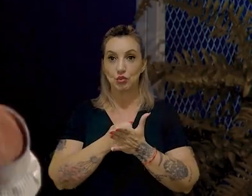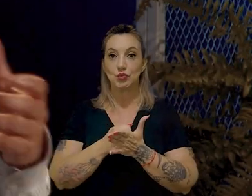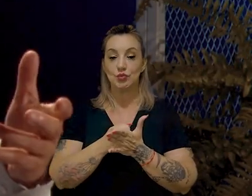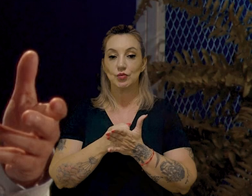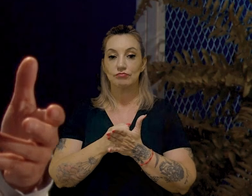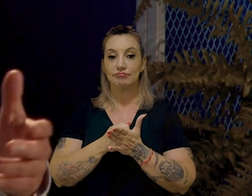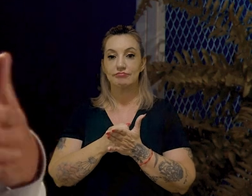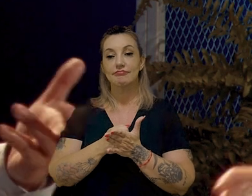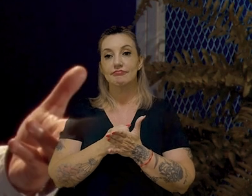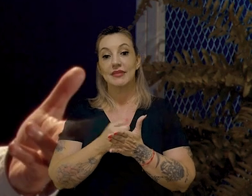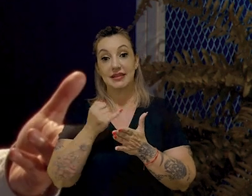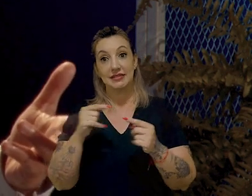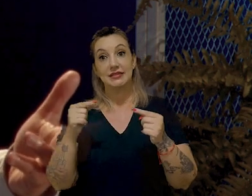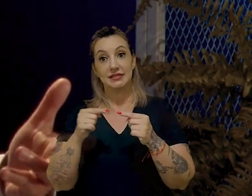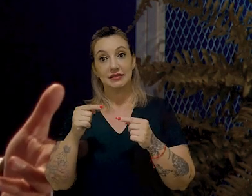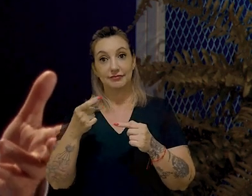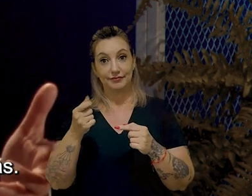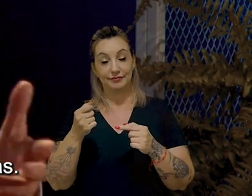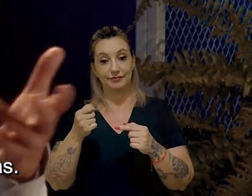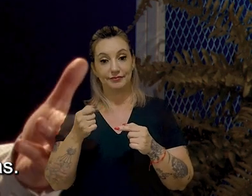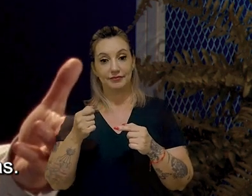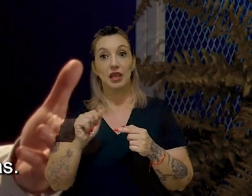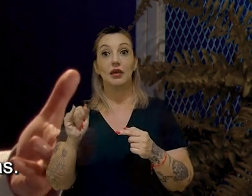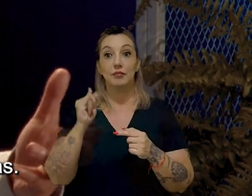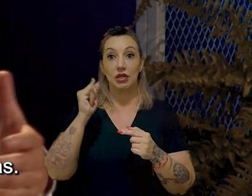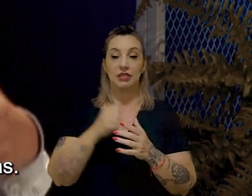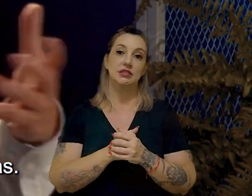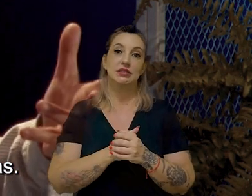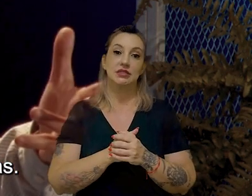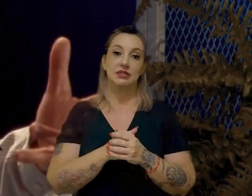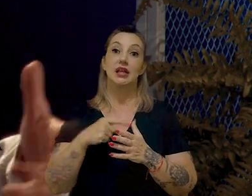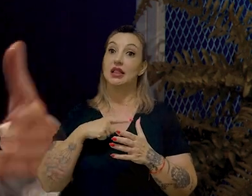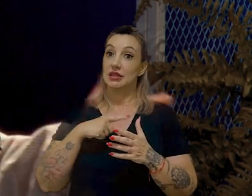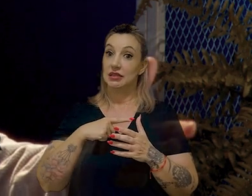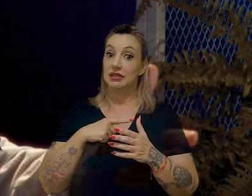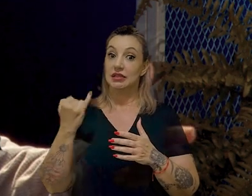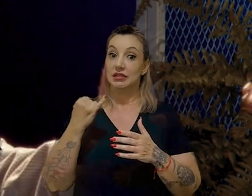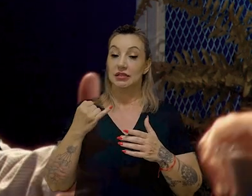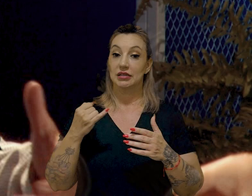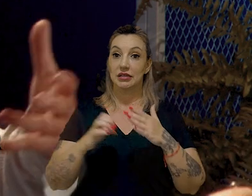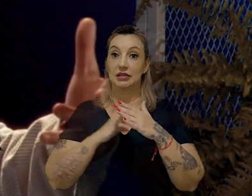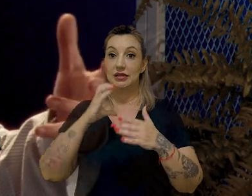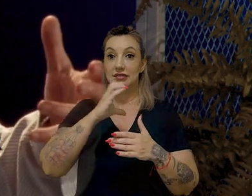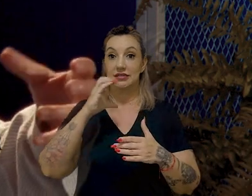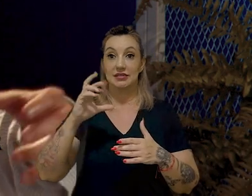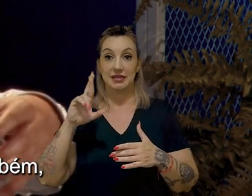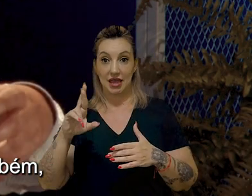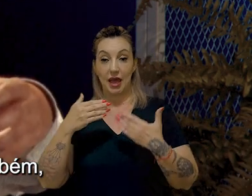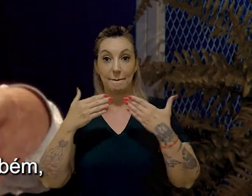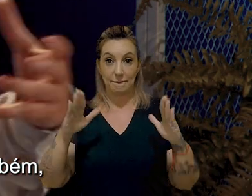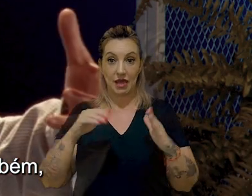E esse cifrão tem consequências muito importantes. Tem consequências, uma companhia aberta como a CCR tem consequências,